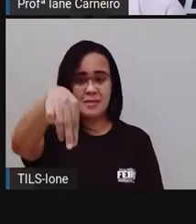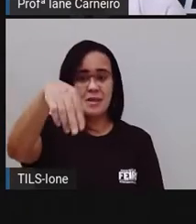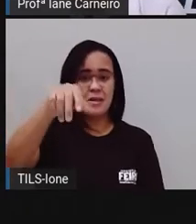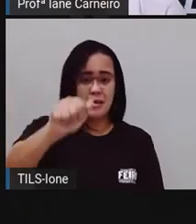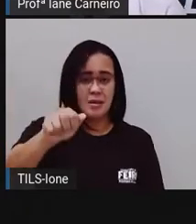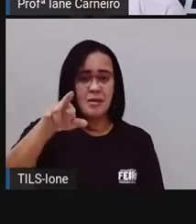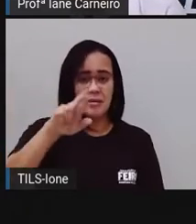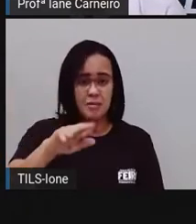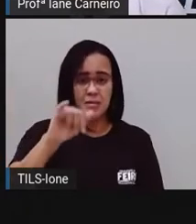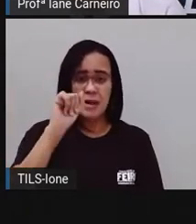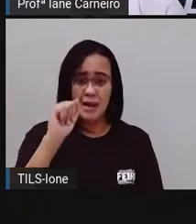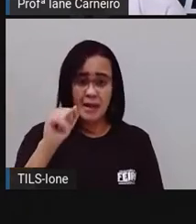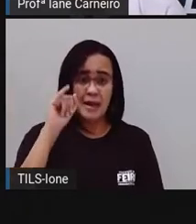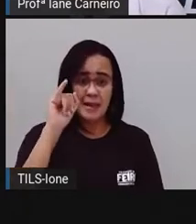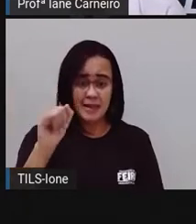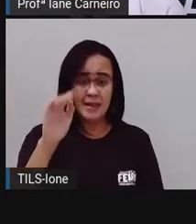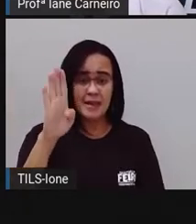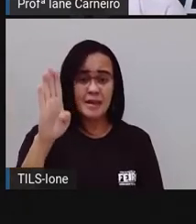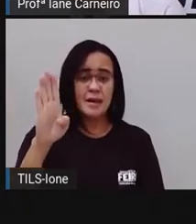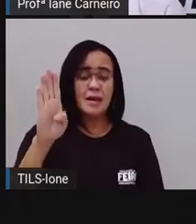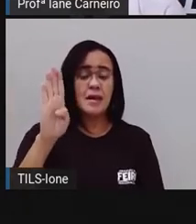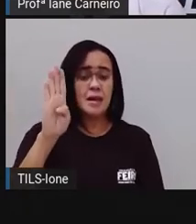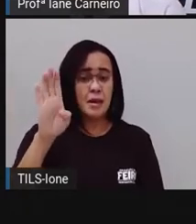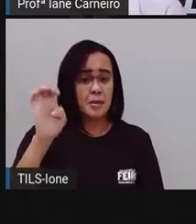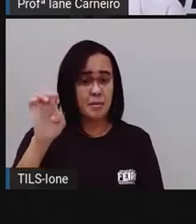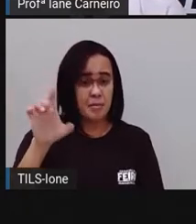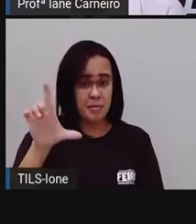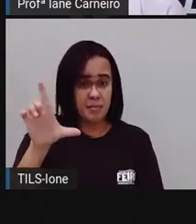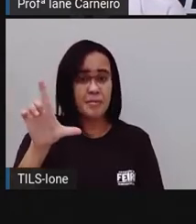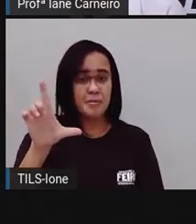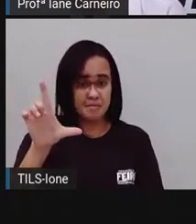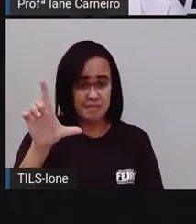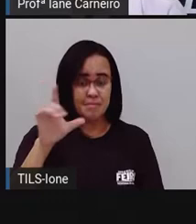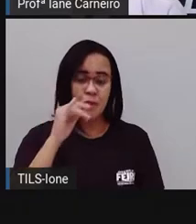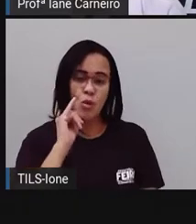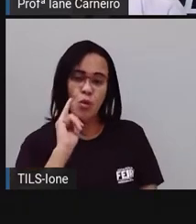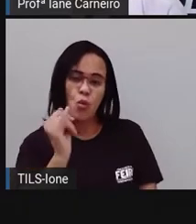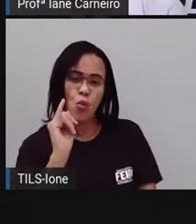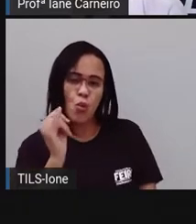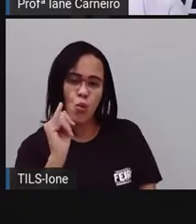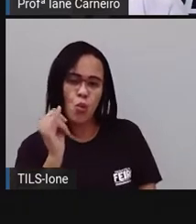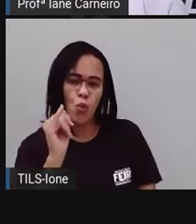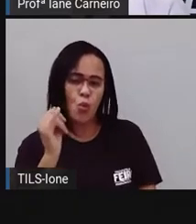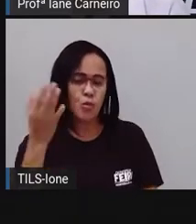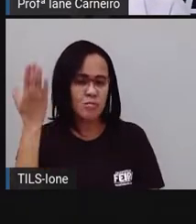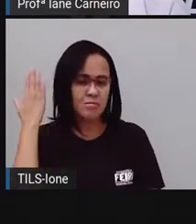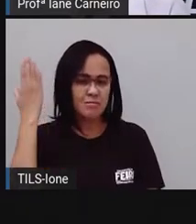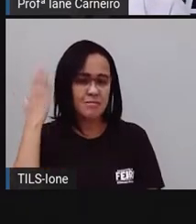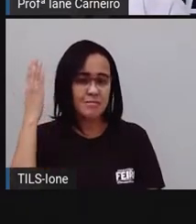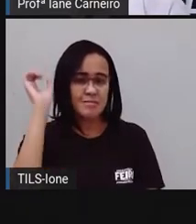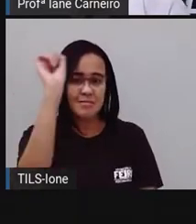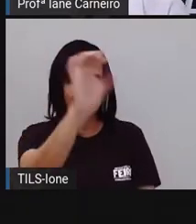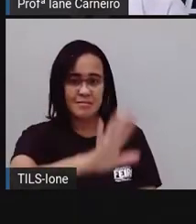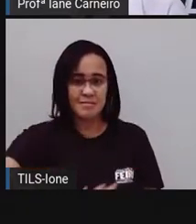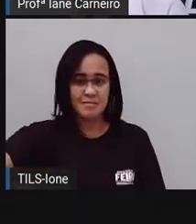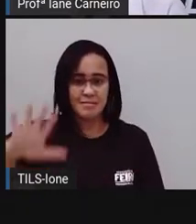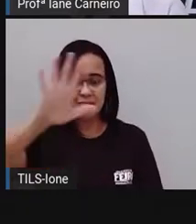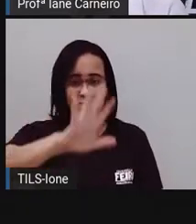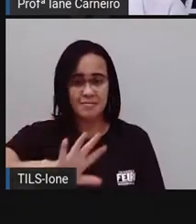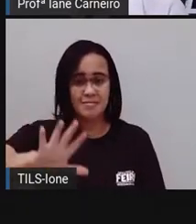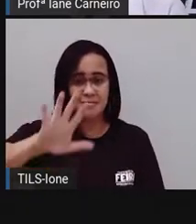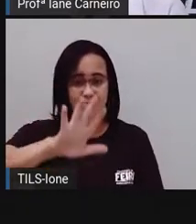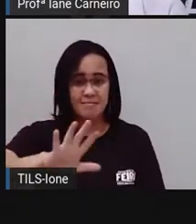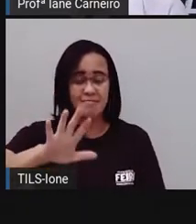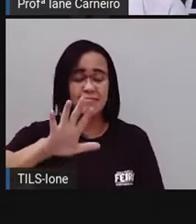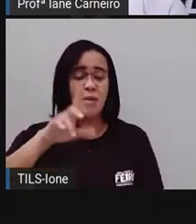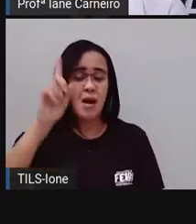É um texto de Pata Crua a partir de um conto tradicional europeu. Que foi traduzido,